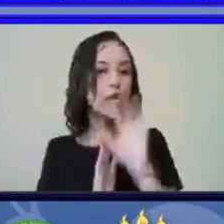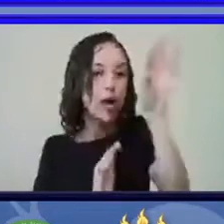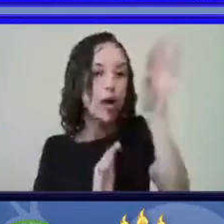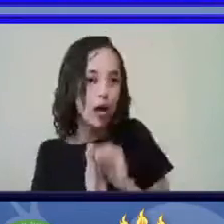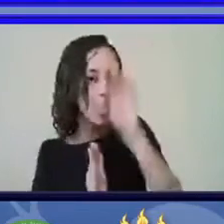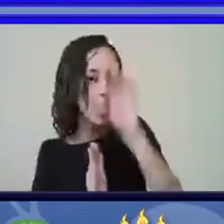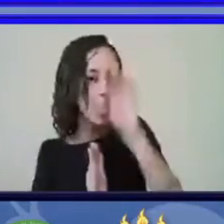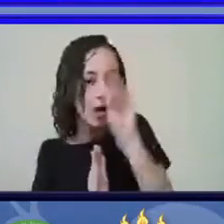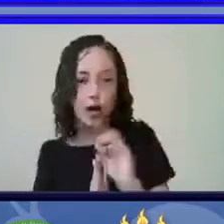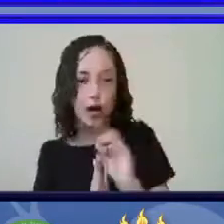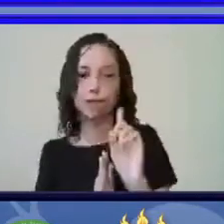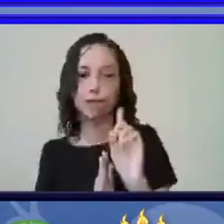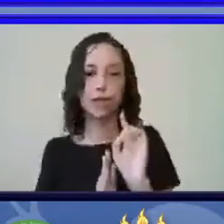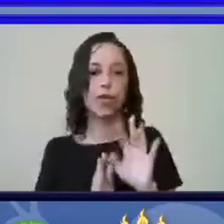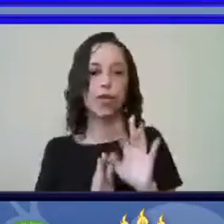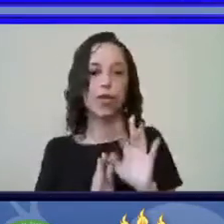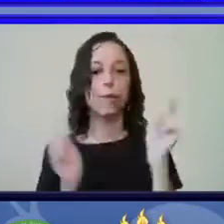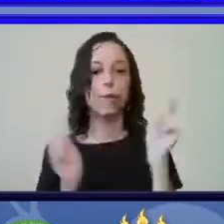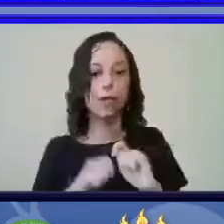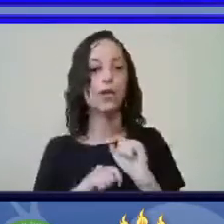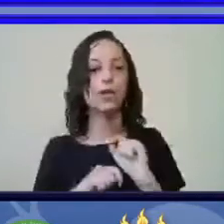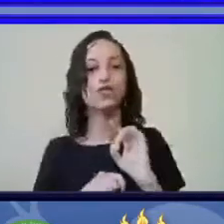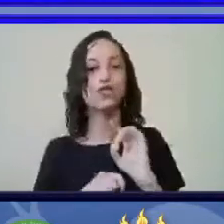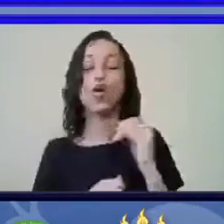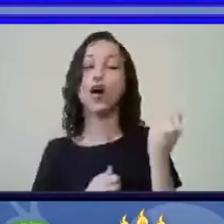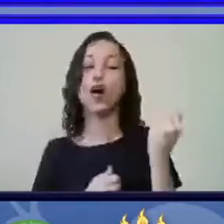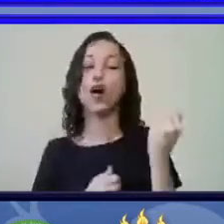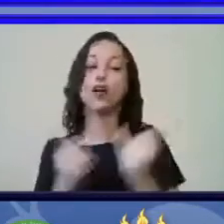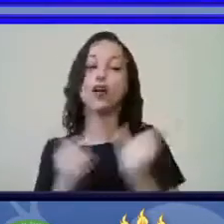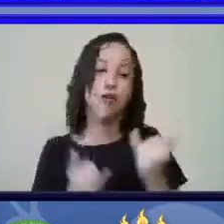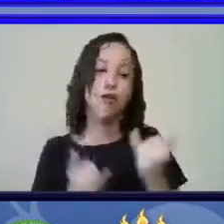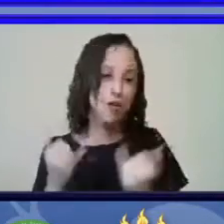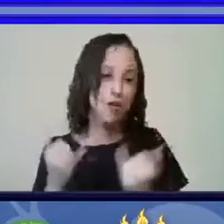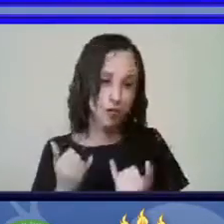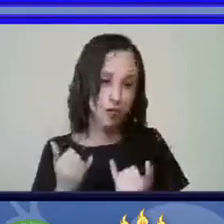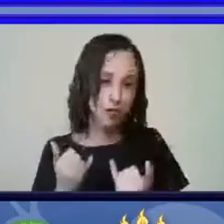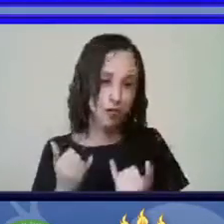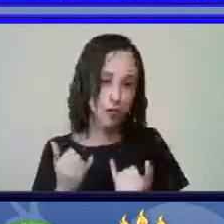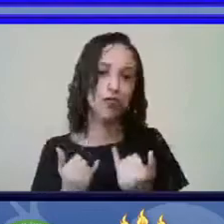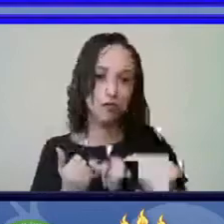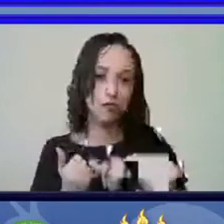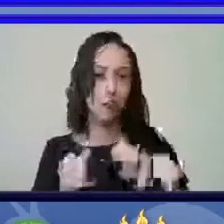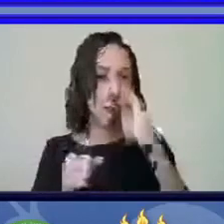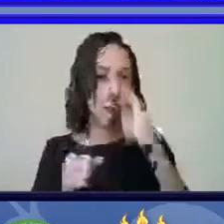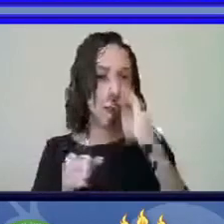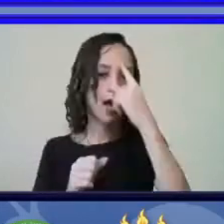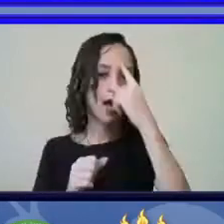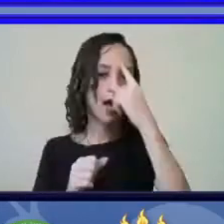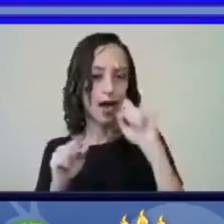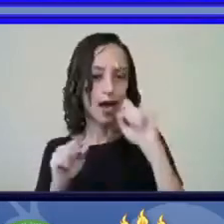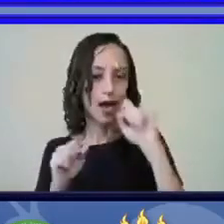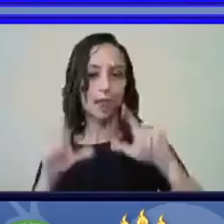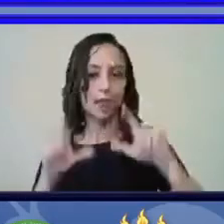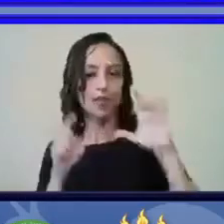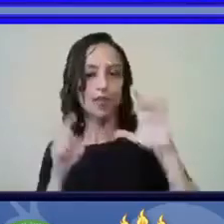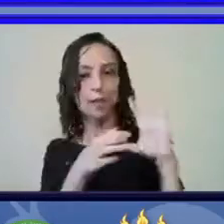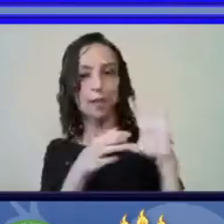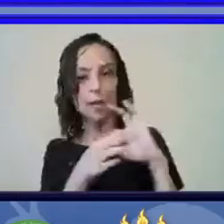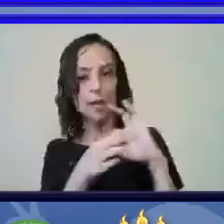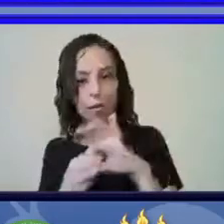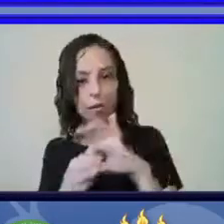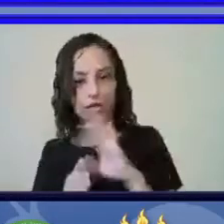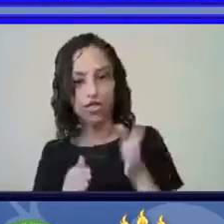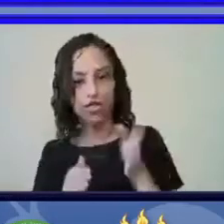podemos trazer as informações, as imagens atreladas aos espécimes que estão